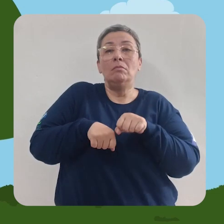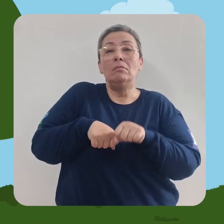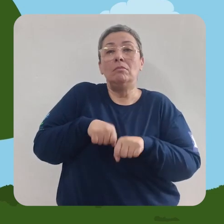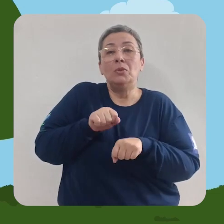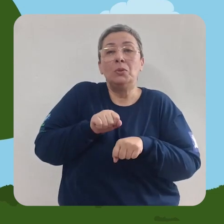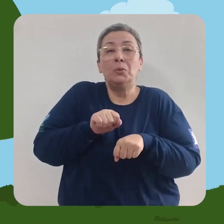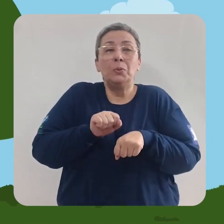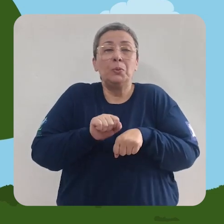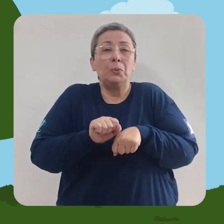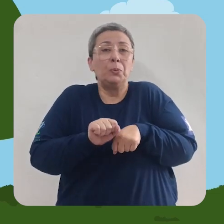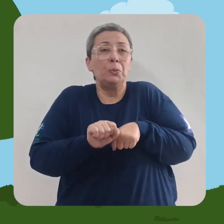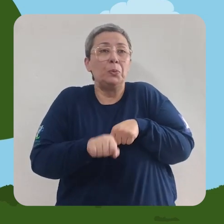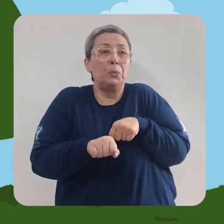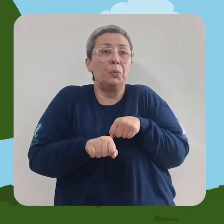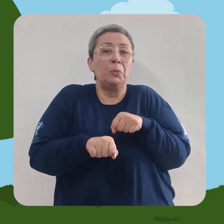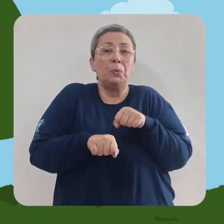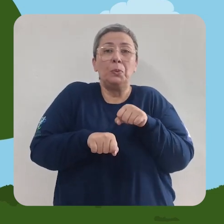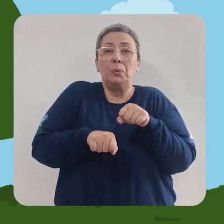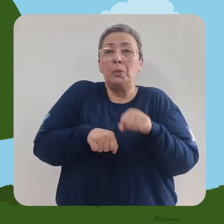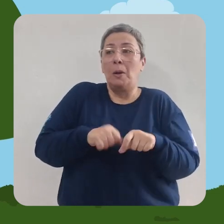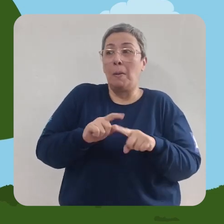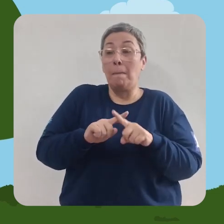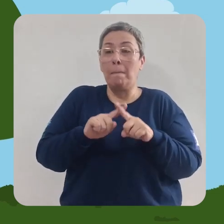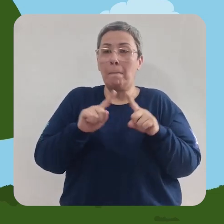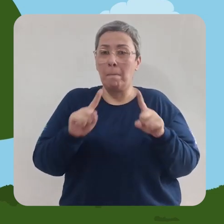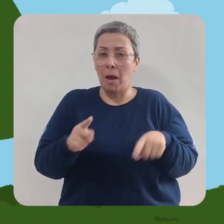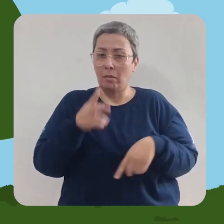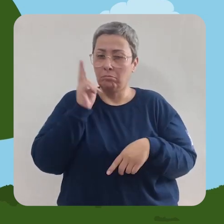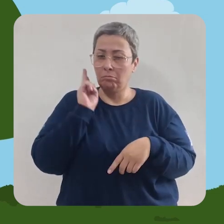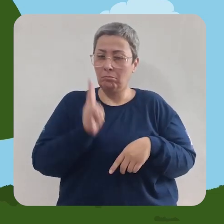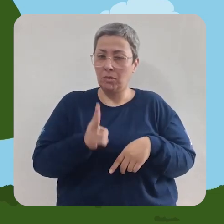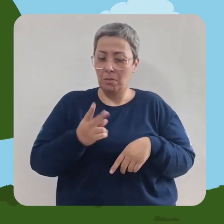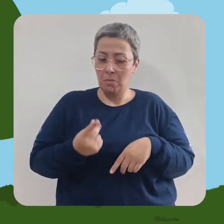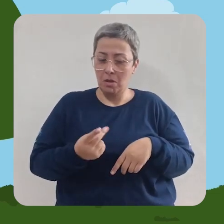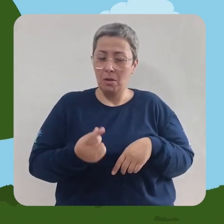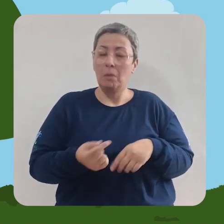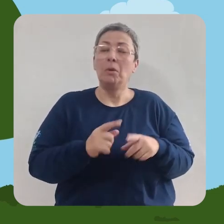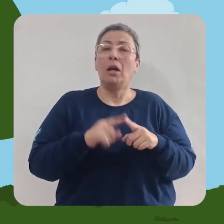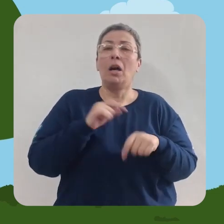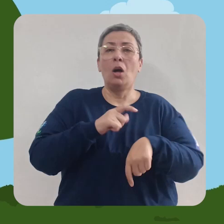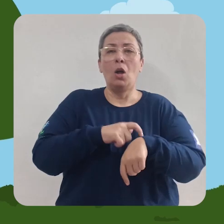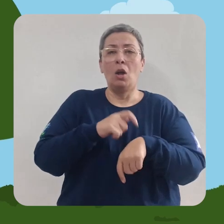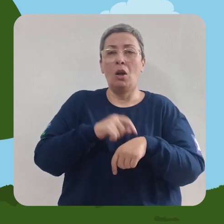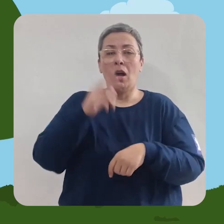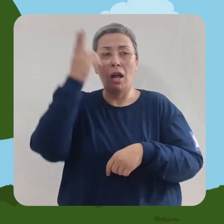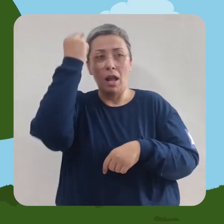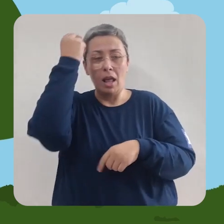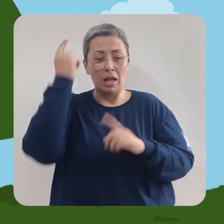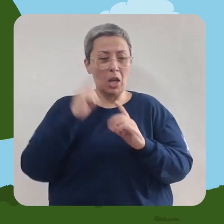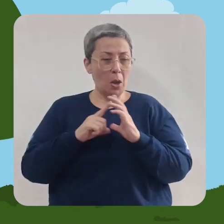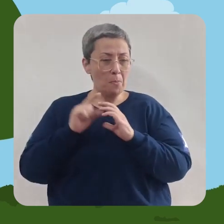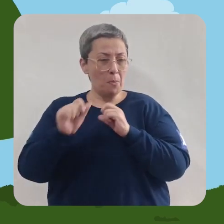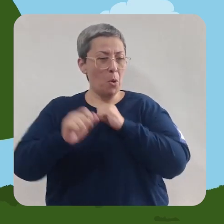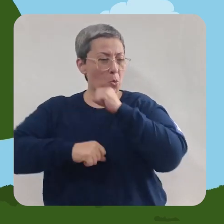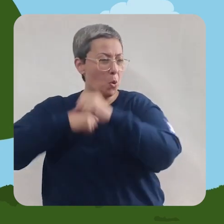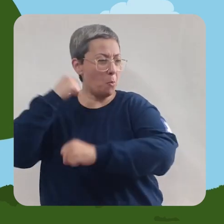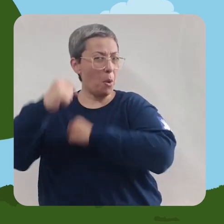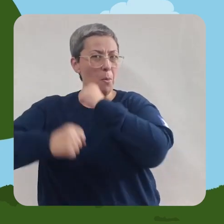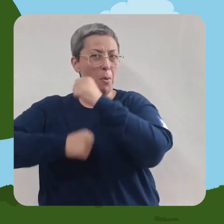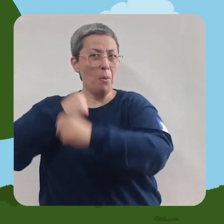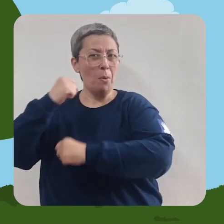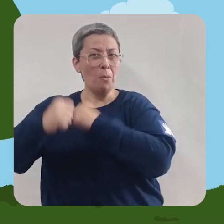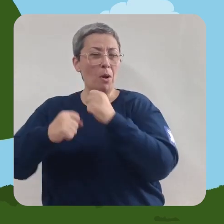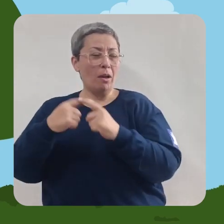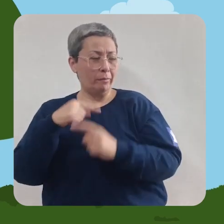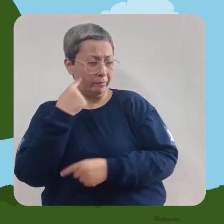seus passinhos lentos, porém firmes. Logo, a lebre ultrapassou a adversária